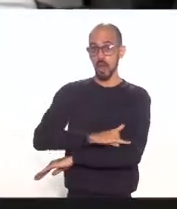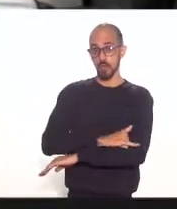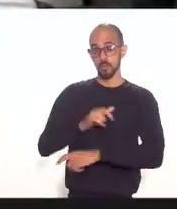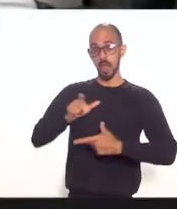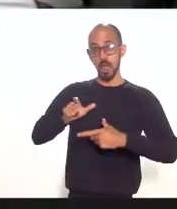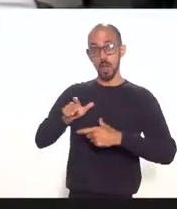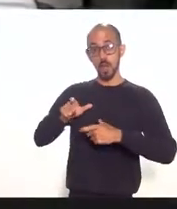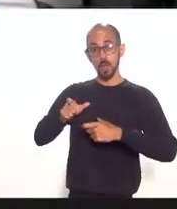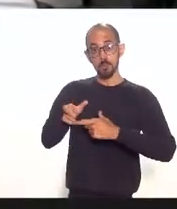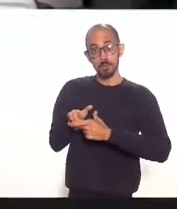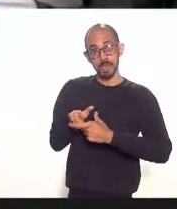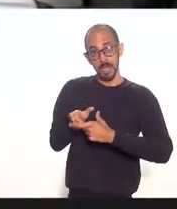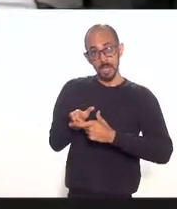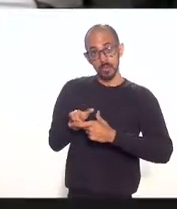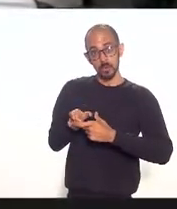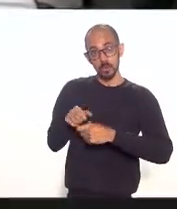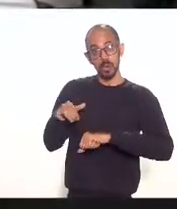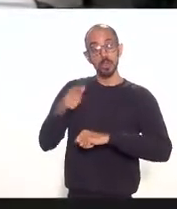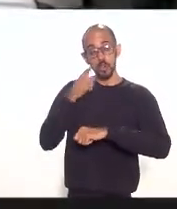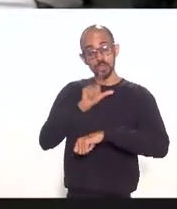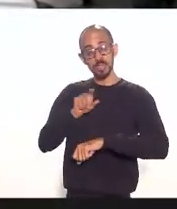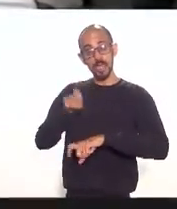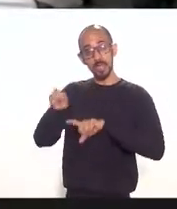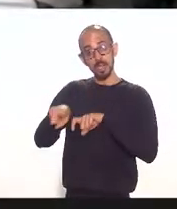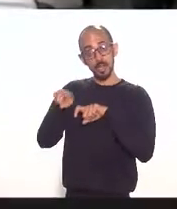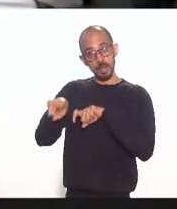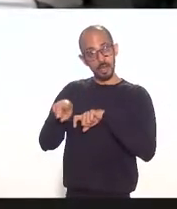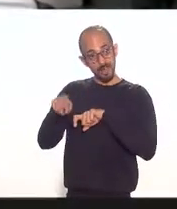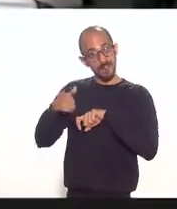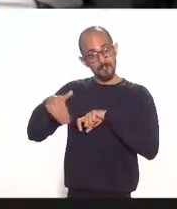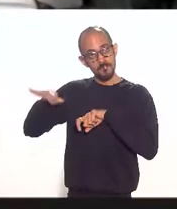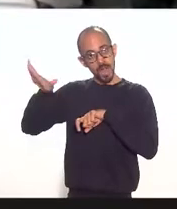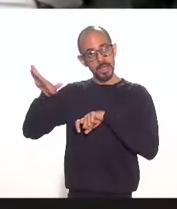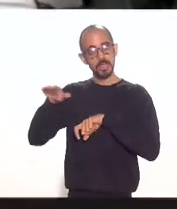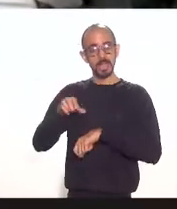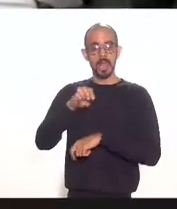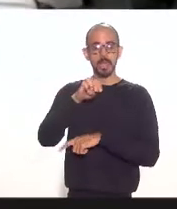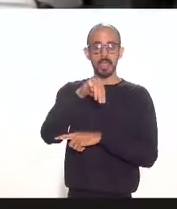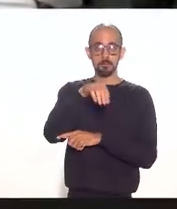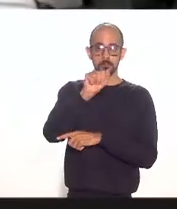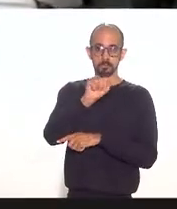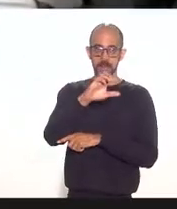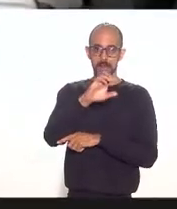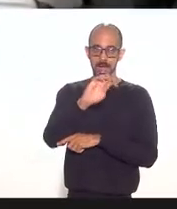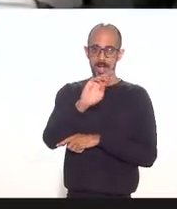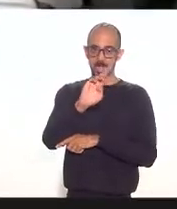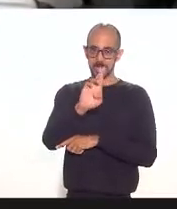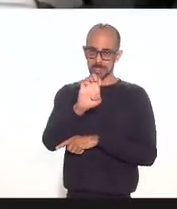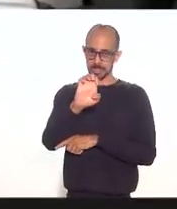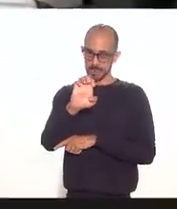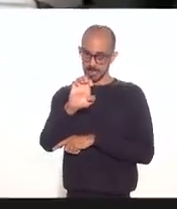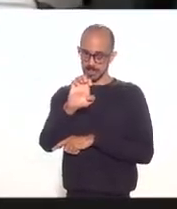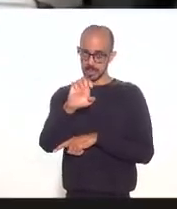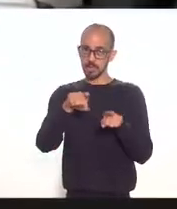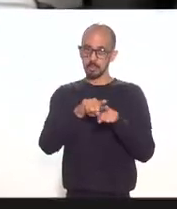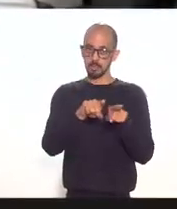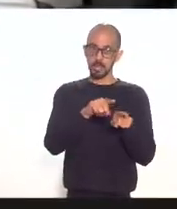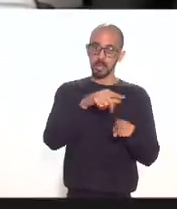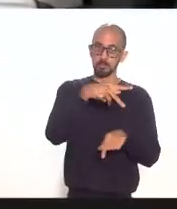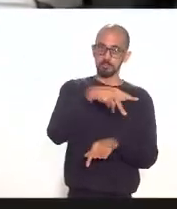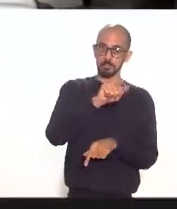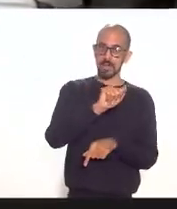aviação regional inclusive em Macaé quem operava era a MAP e a Passaredo que eram companhias aéreas que tinham